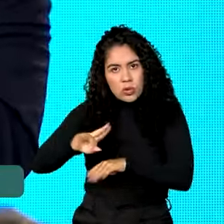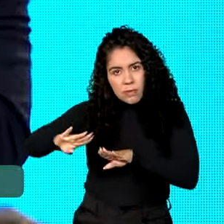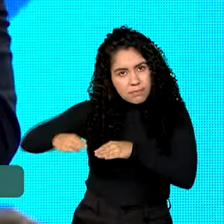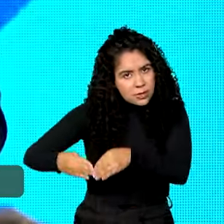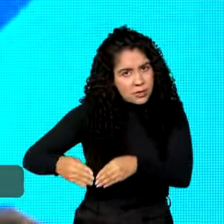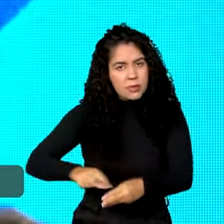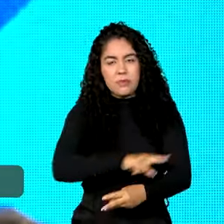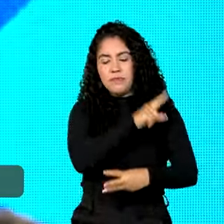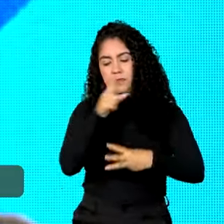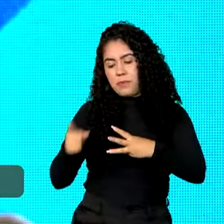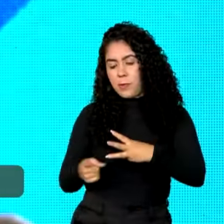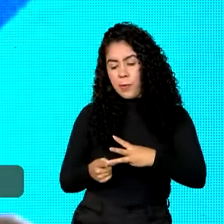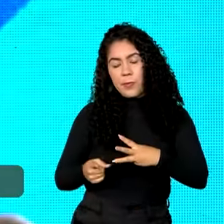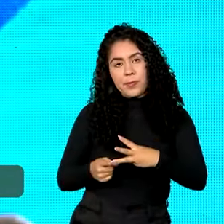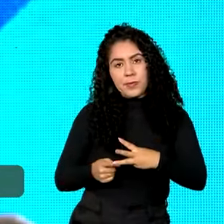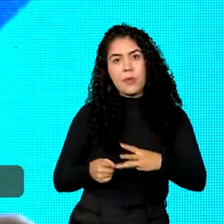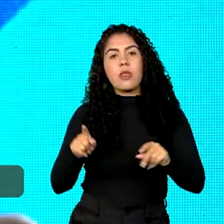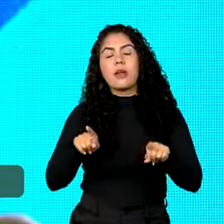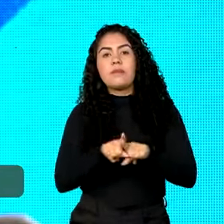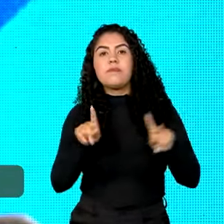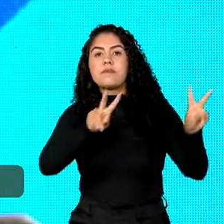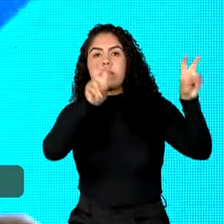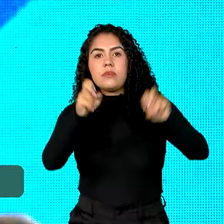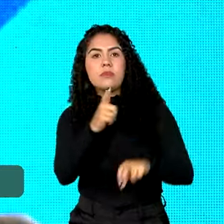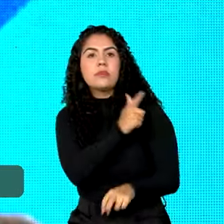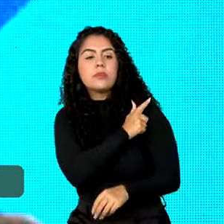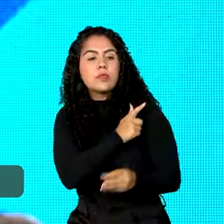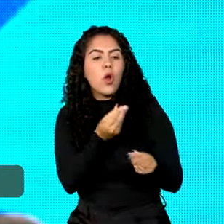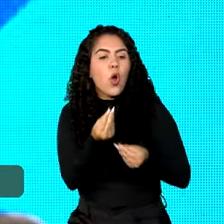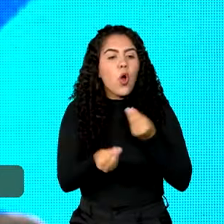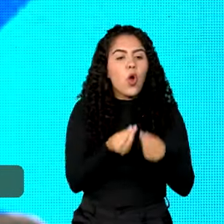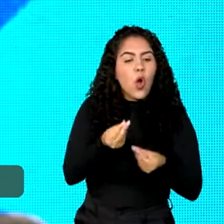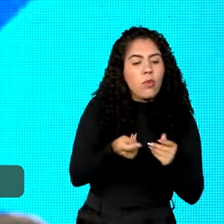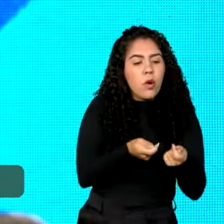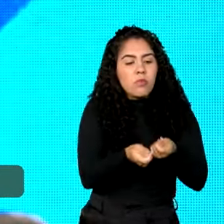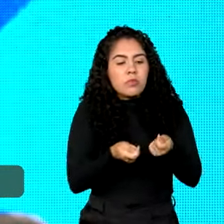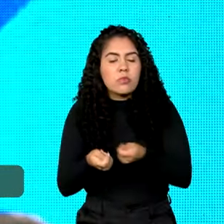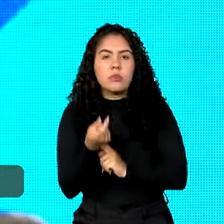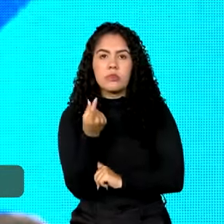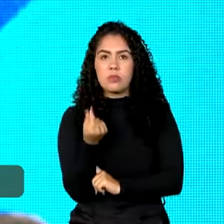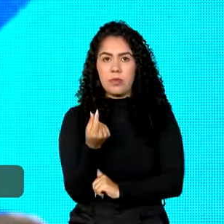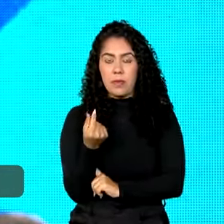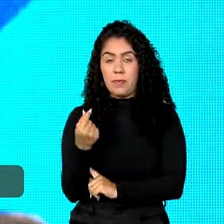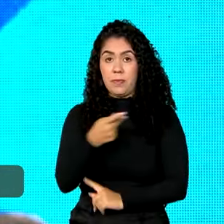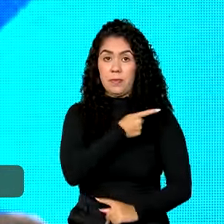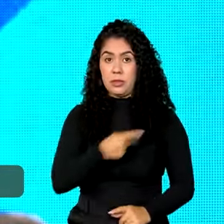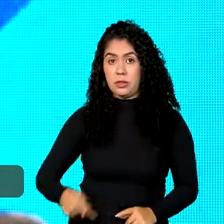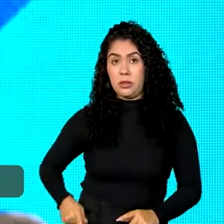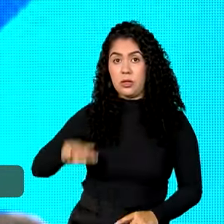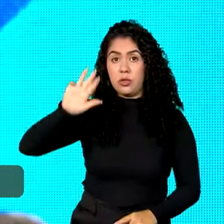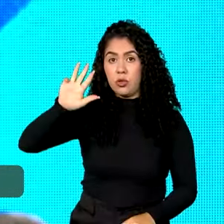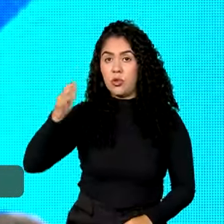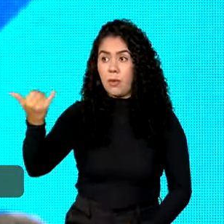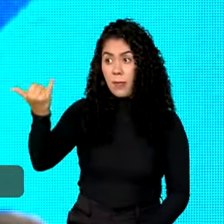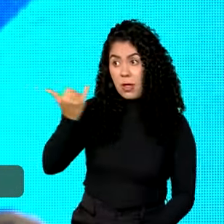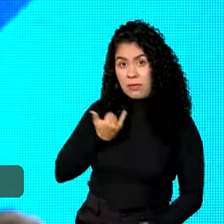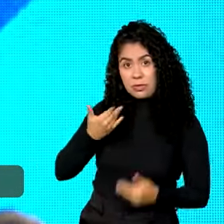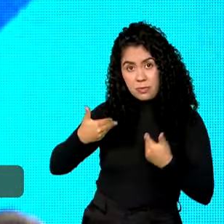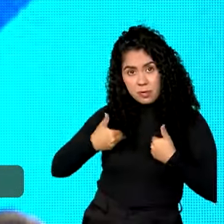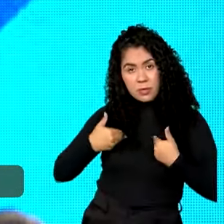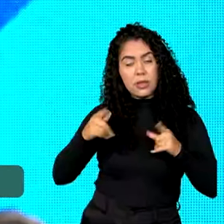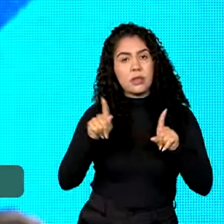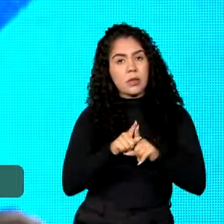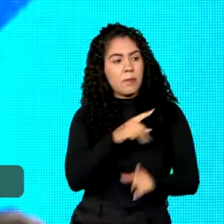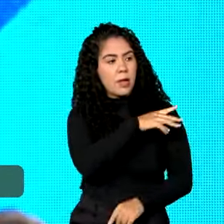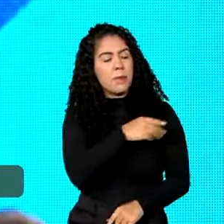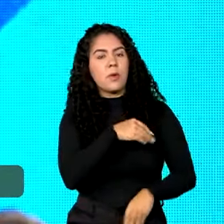Terceiro, a gestão dos recursos, o presidente Lula disse para mim e para o ministro Messias, deve ser